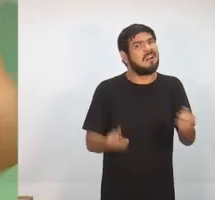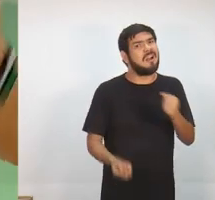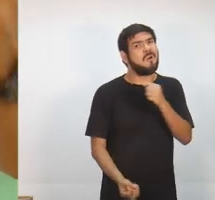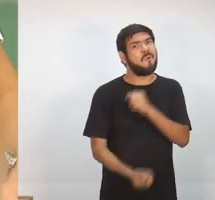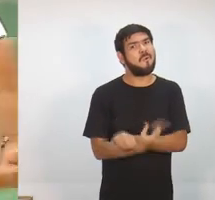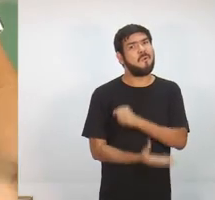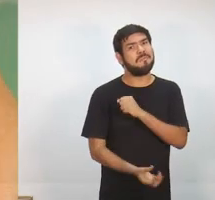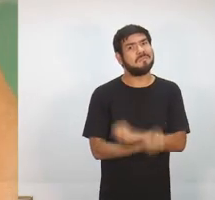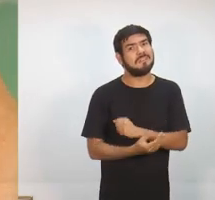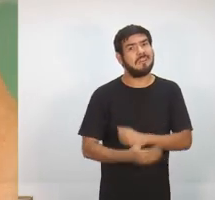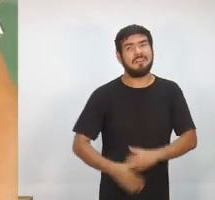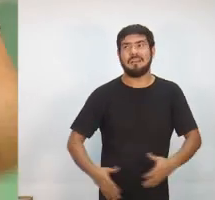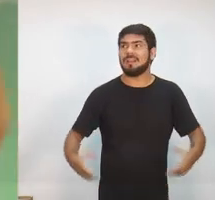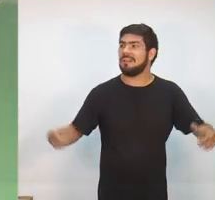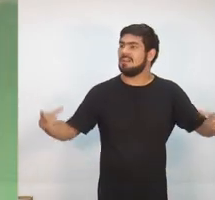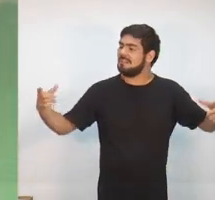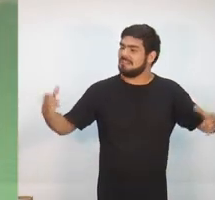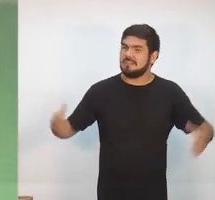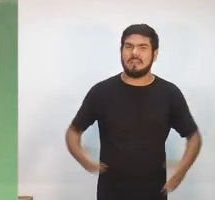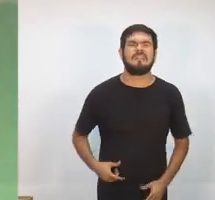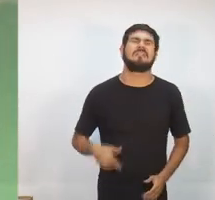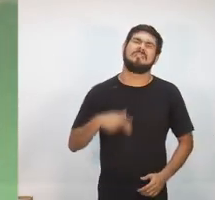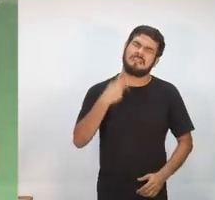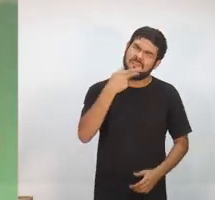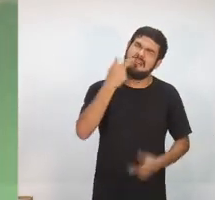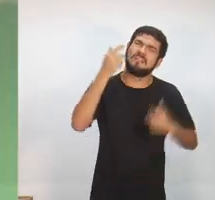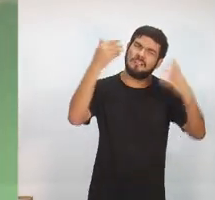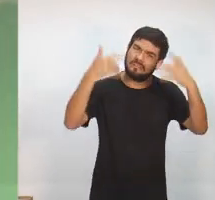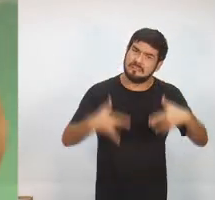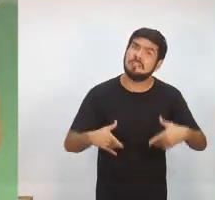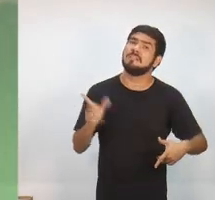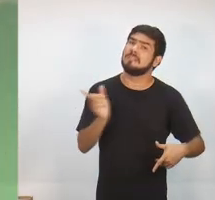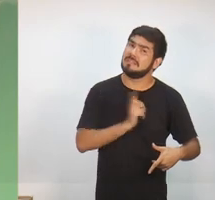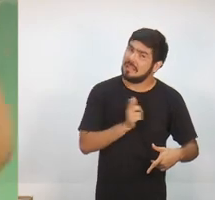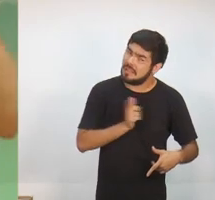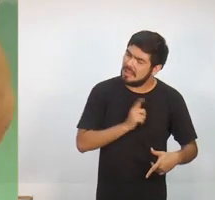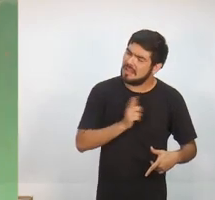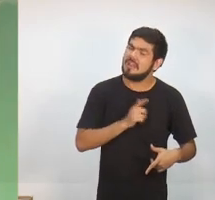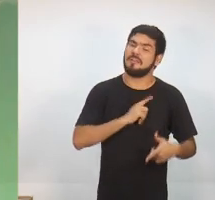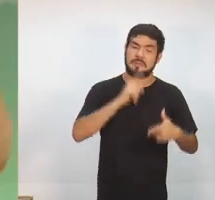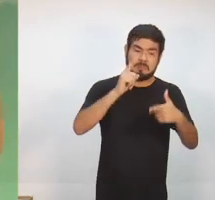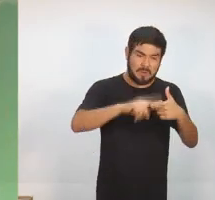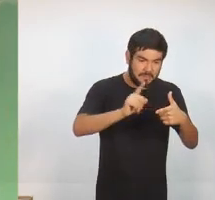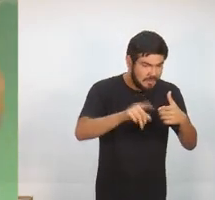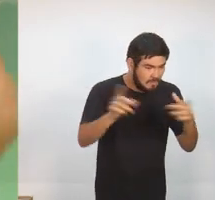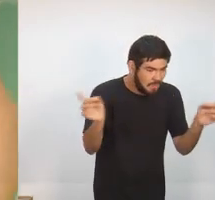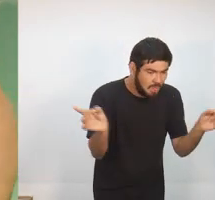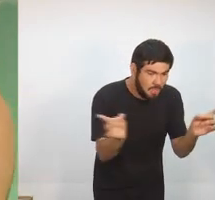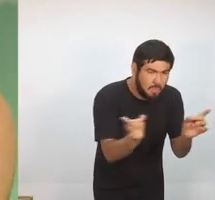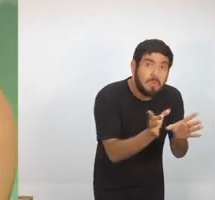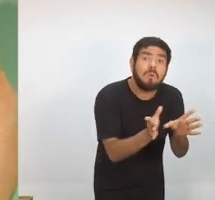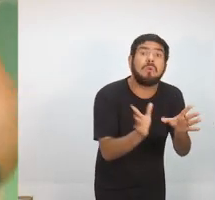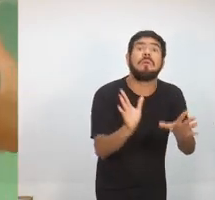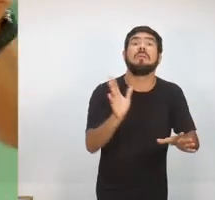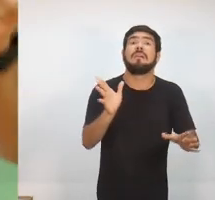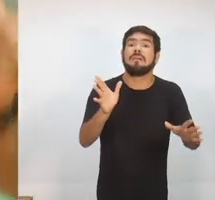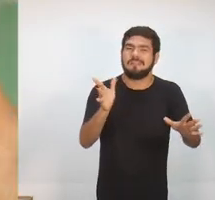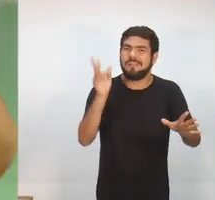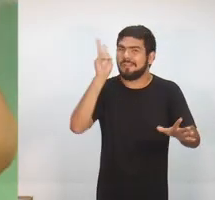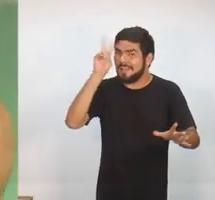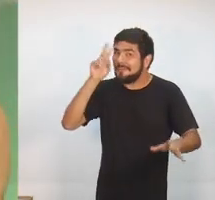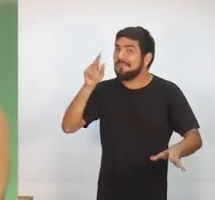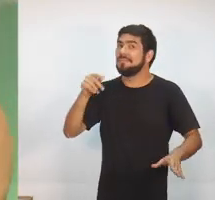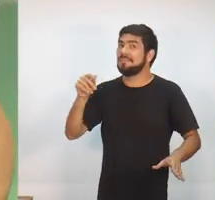nesse Estado é muito grande. Eu quero te dizer uma coisa. Existe solução para os problemas do Estado do Amazonas. Quando os